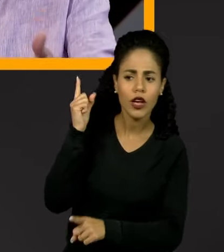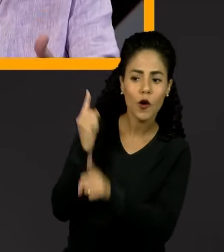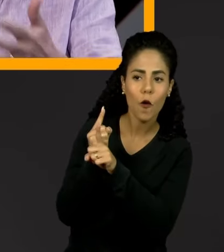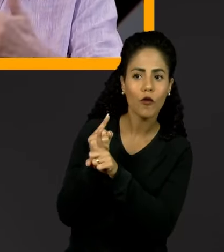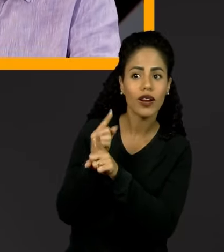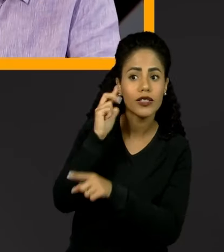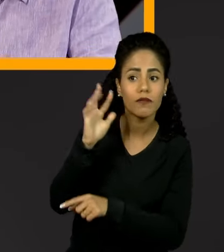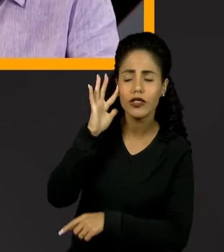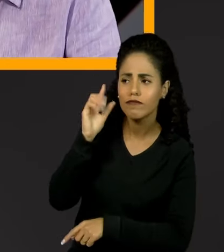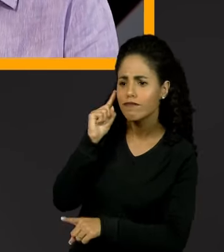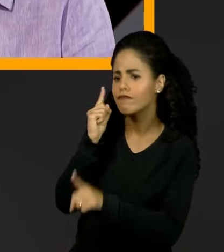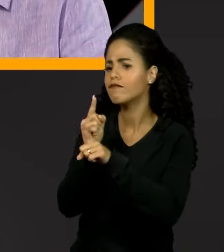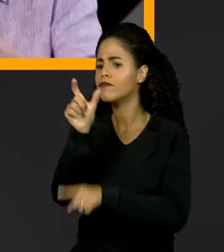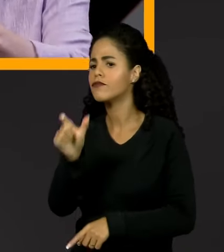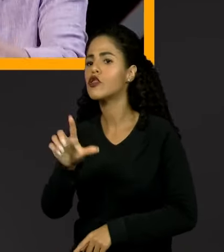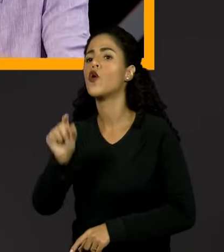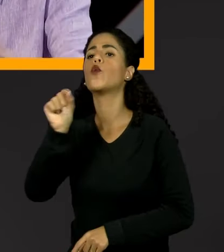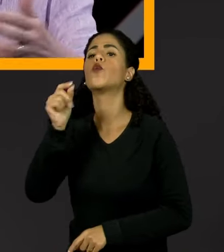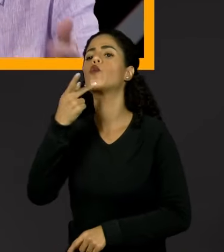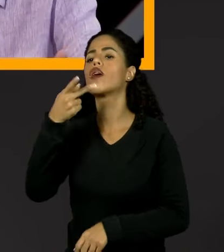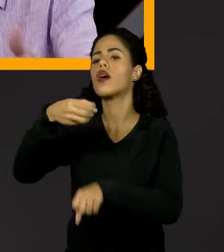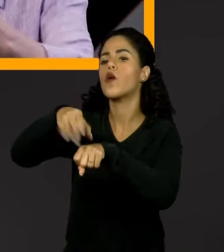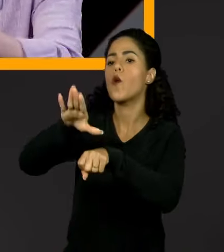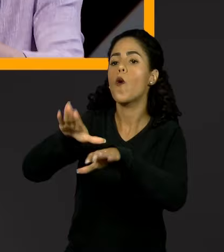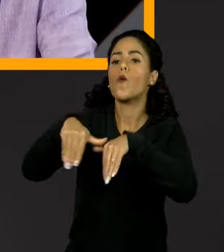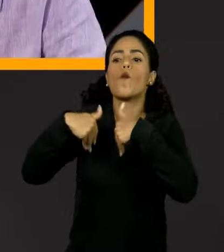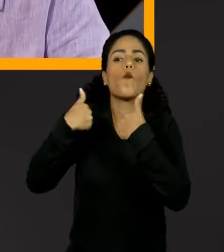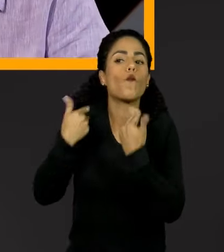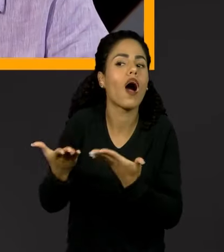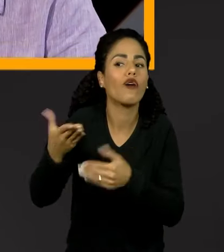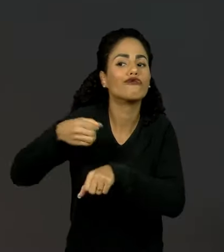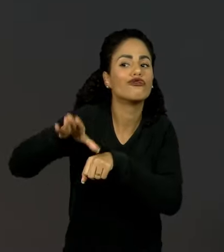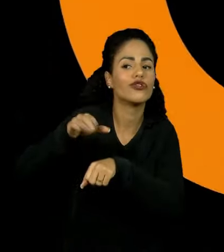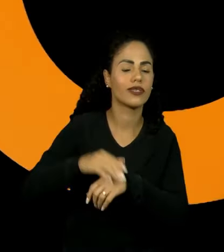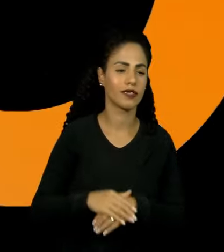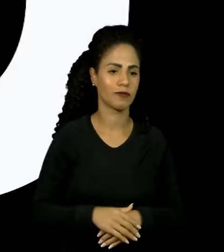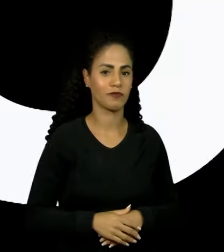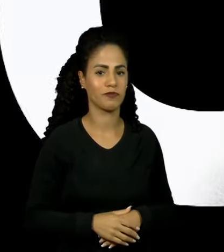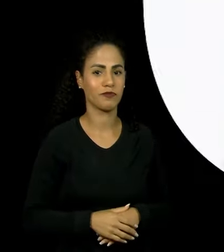ele e ele olhasse pra você, o que você acha que ele falaria pra você?